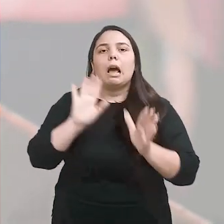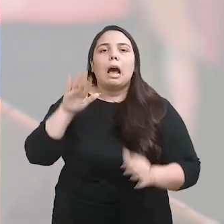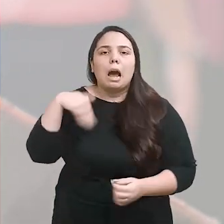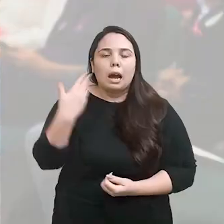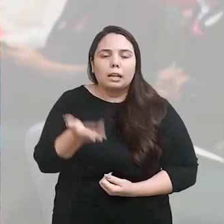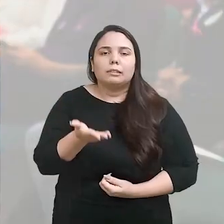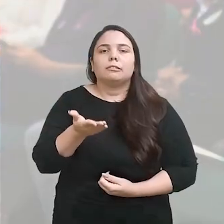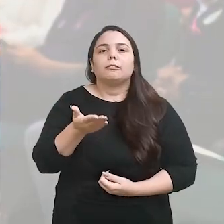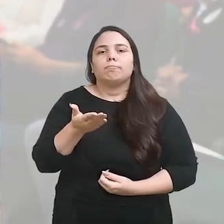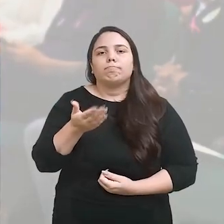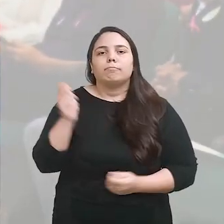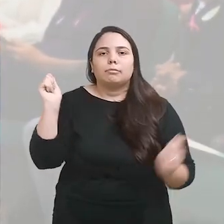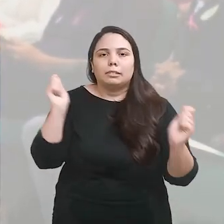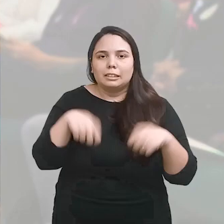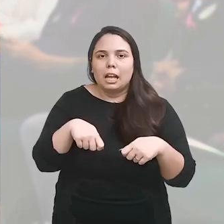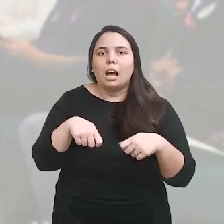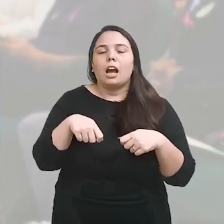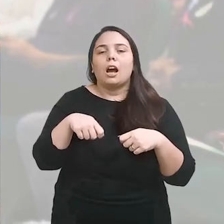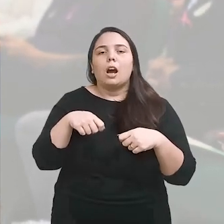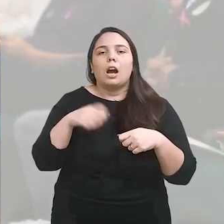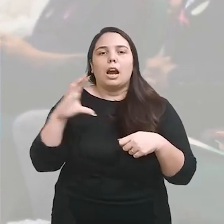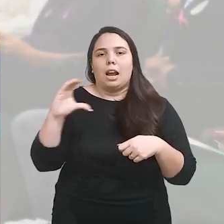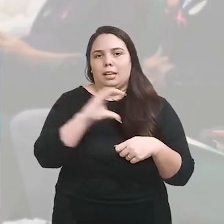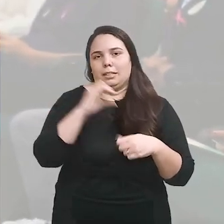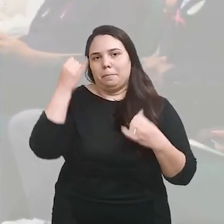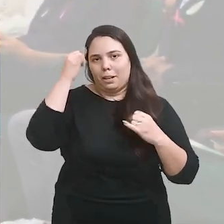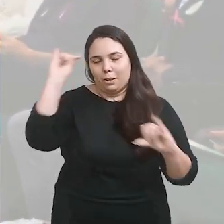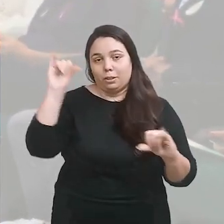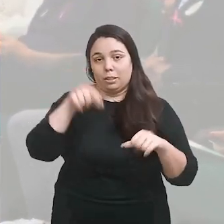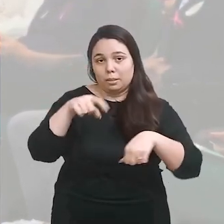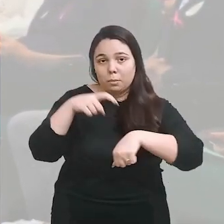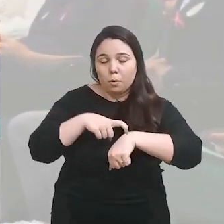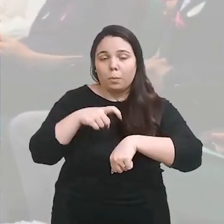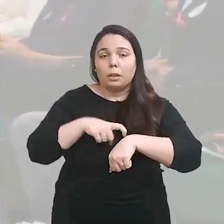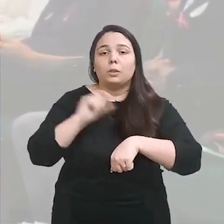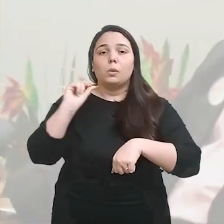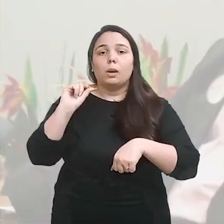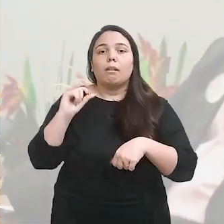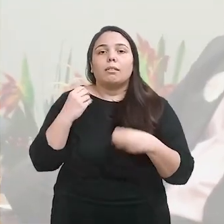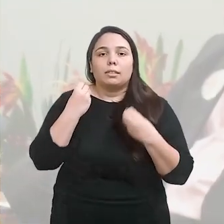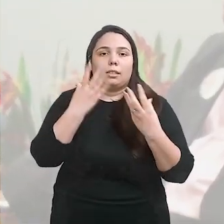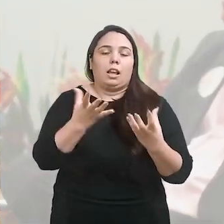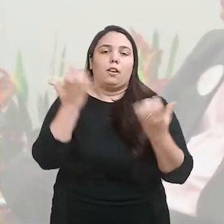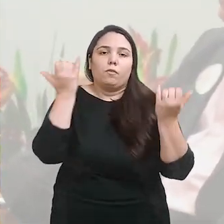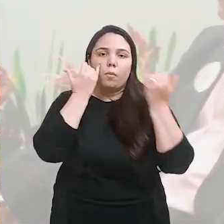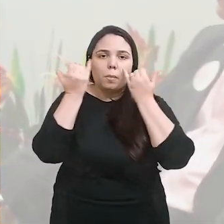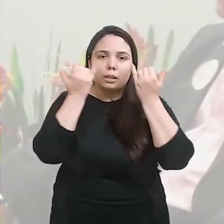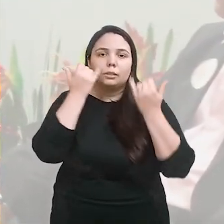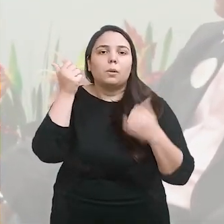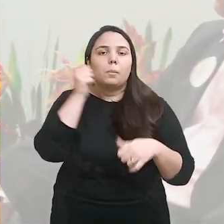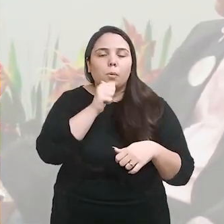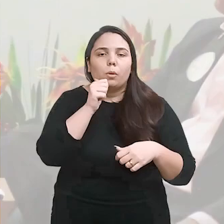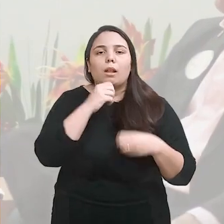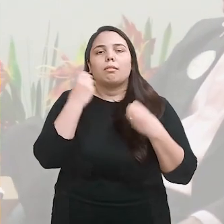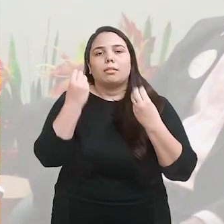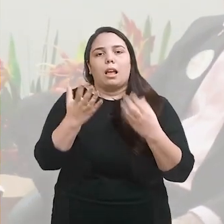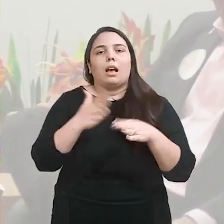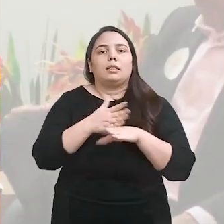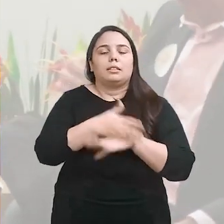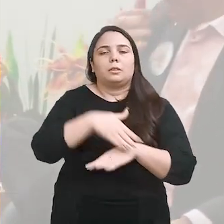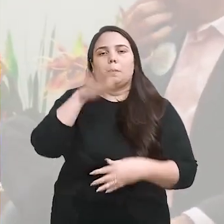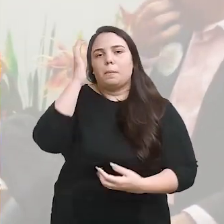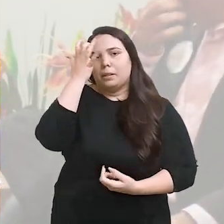apesar de nós termos uma morte suficiente para a detecção do câncer percocemente. Então, esse é o momento da gente levar informação às mulheres,